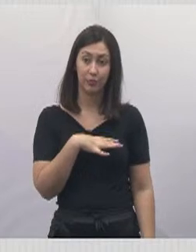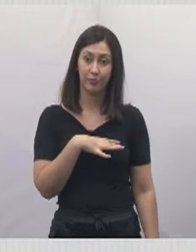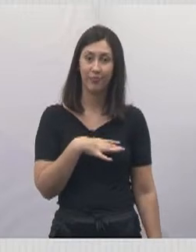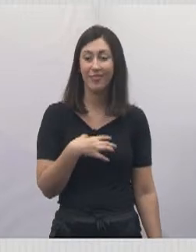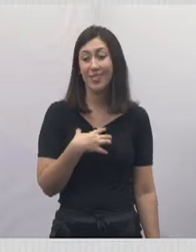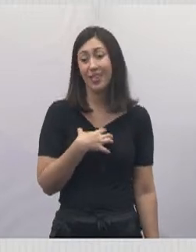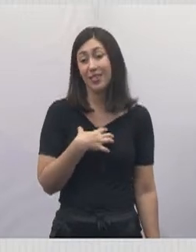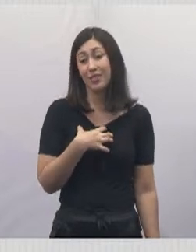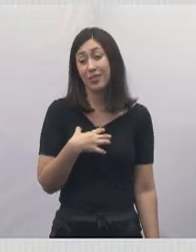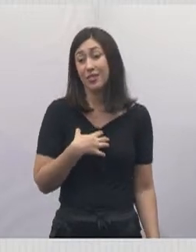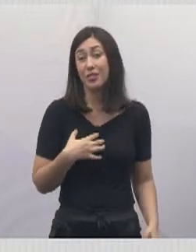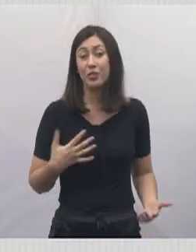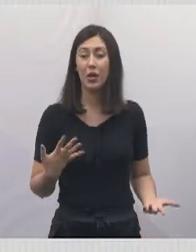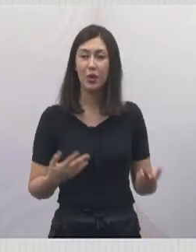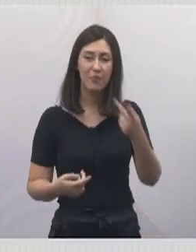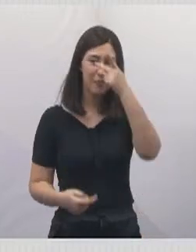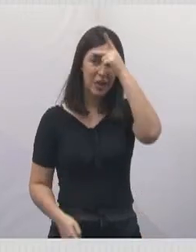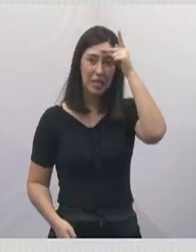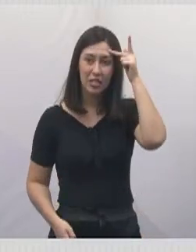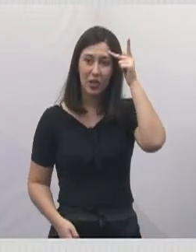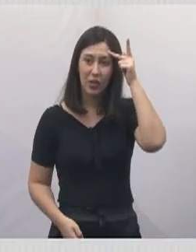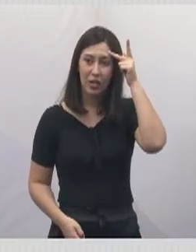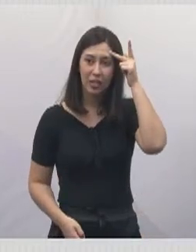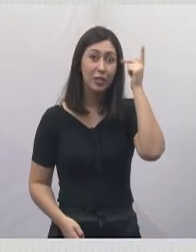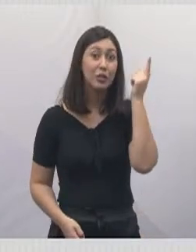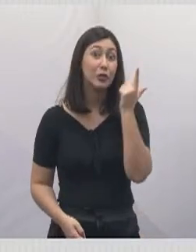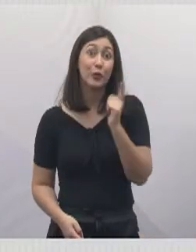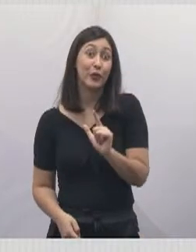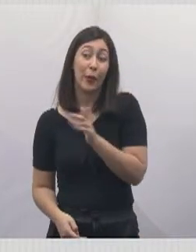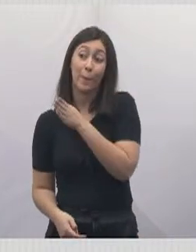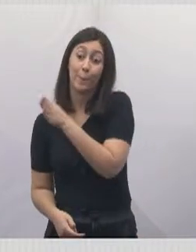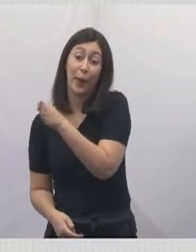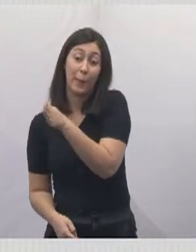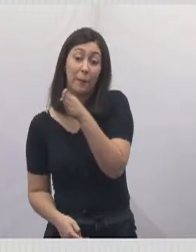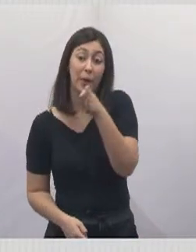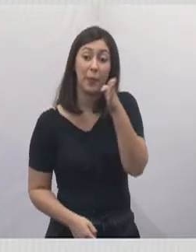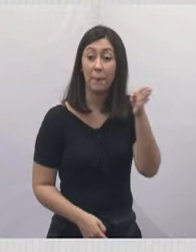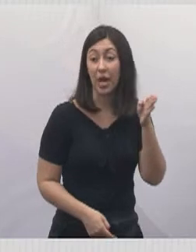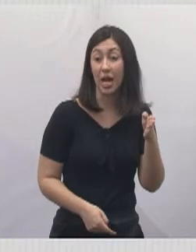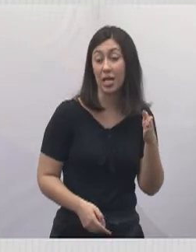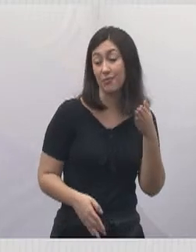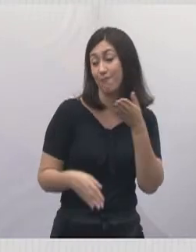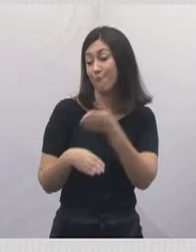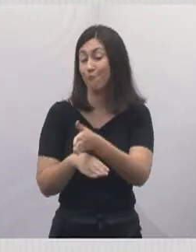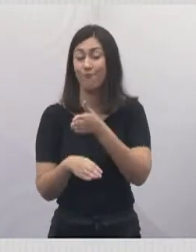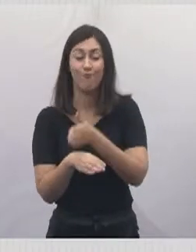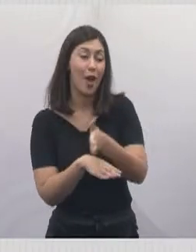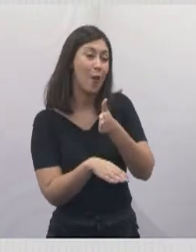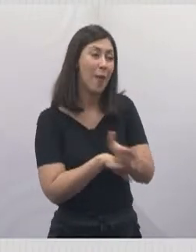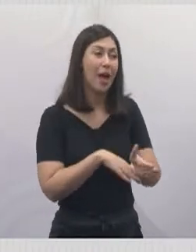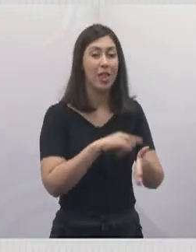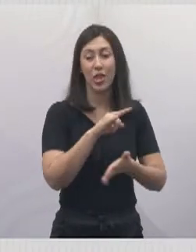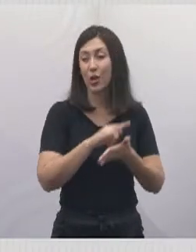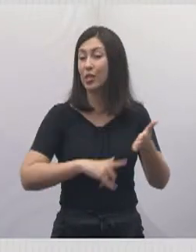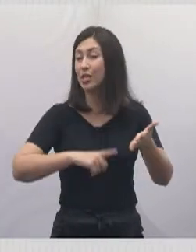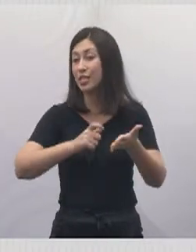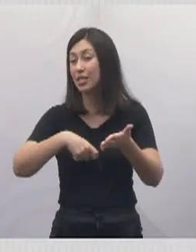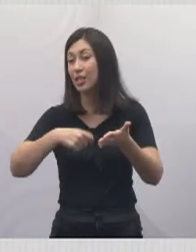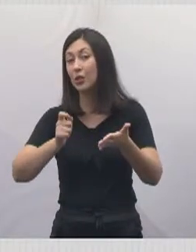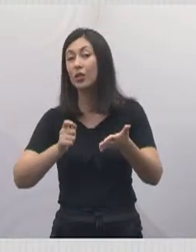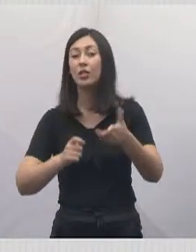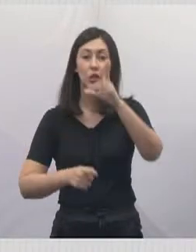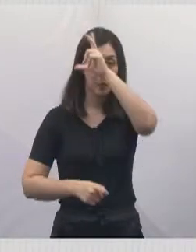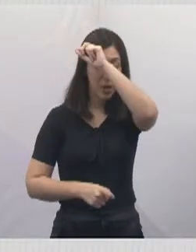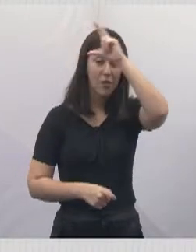por aqueles que, infelizmente, não possam realmente andar pelo município de Jacareí e participar de todas as assinaturas de contrato que o